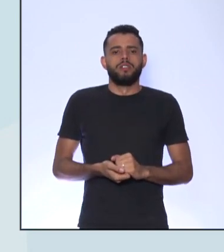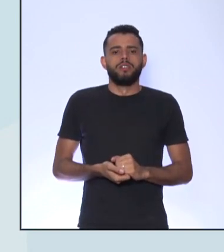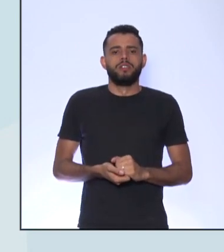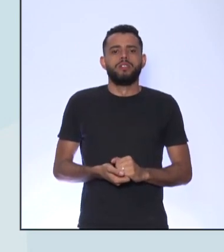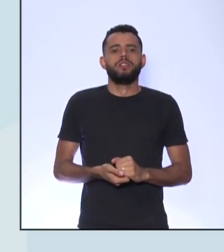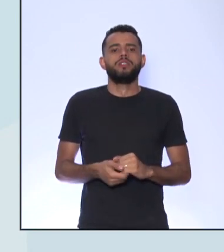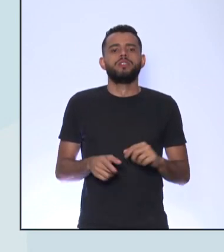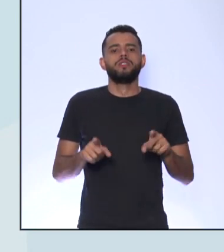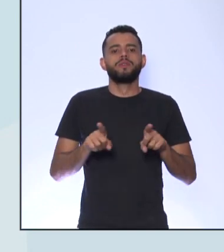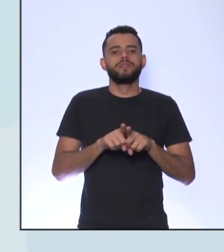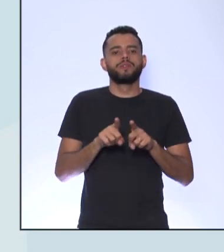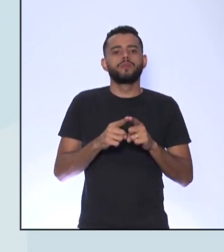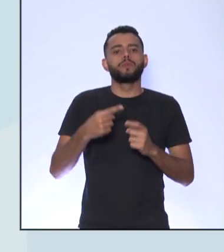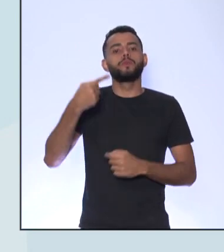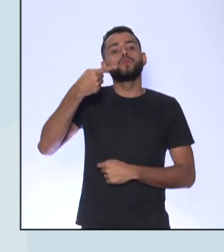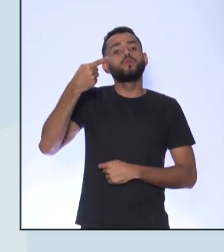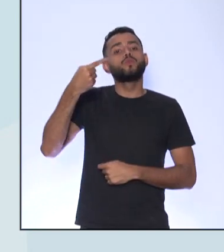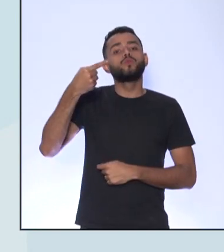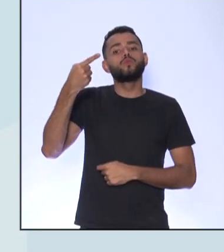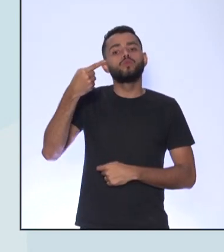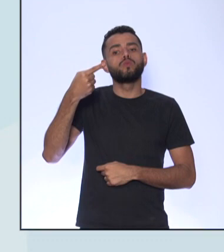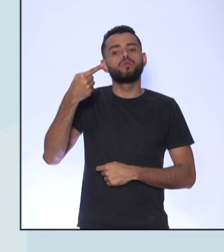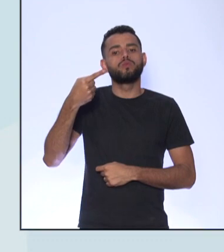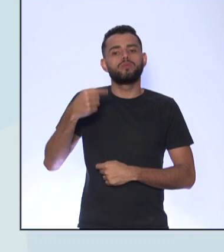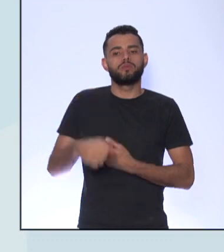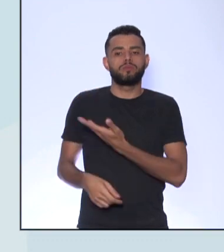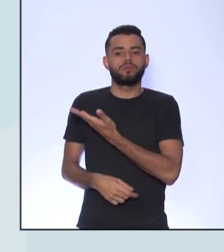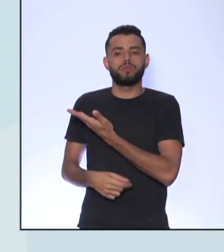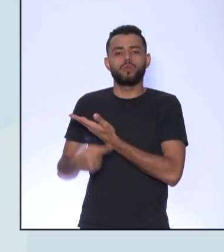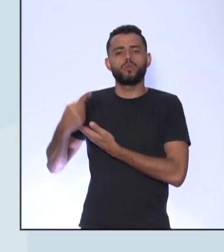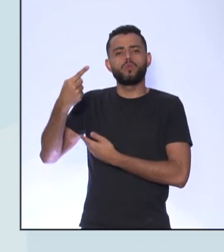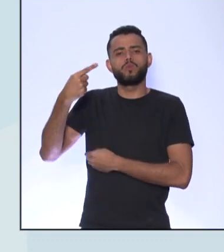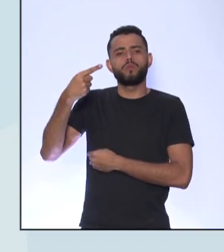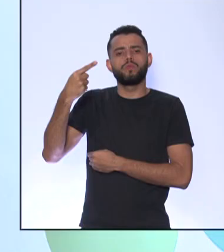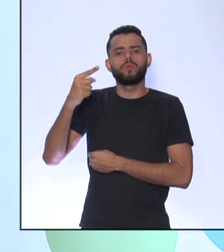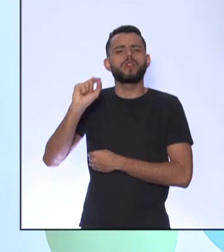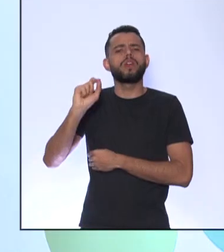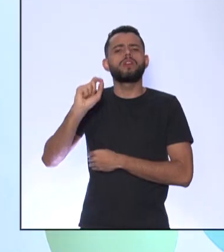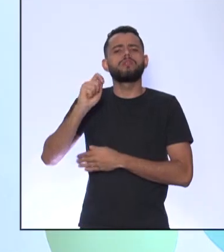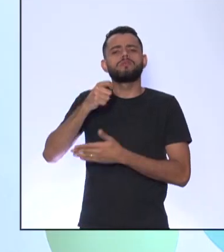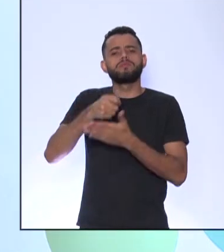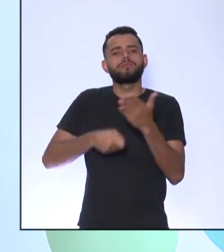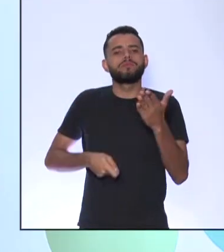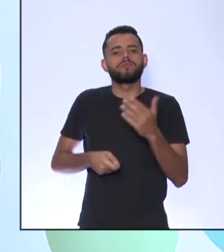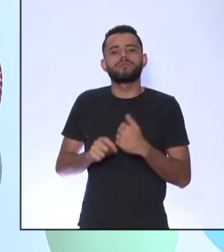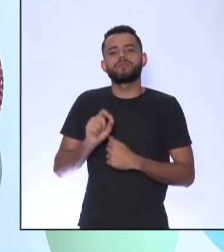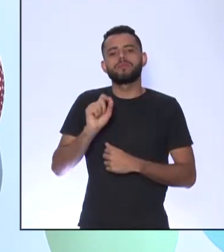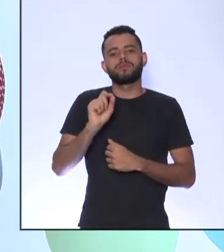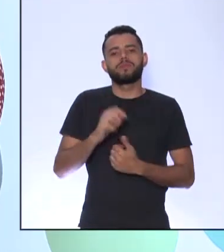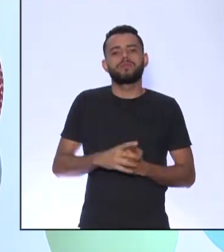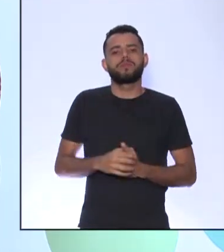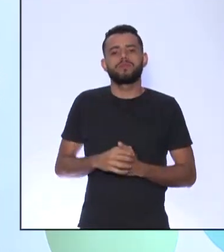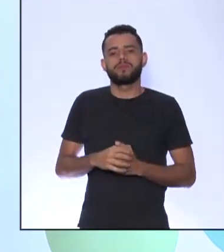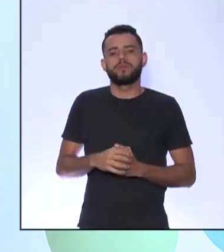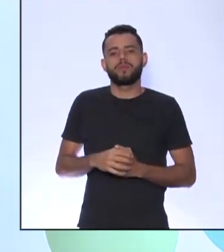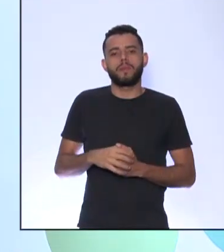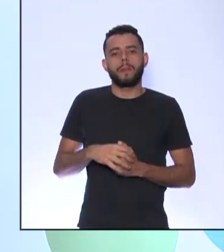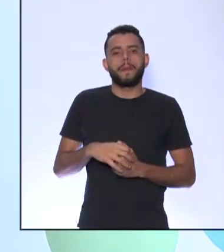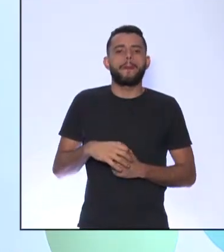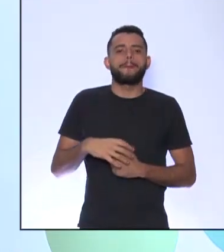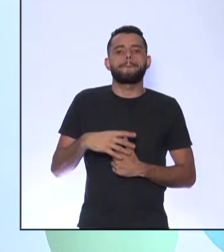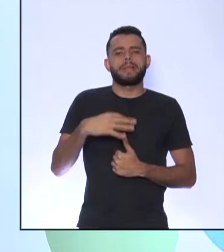O Montesquieu Qual foi a do Montesquieu? Paulinha, você lembra? Lembro Você acabou de falar Que foi o espírito das leis